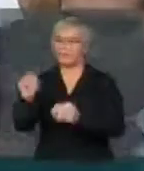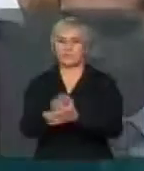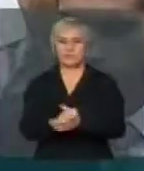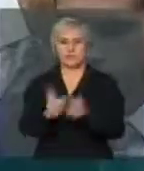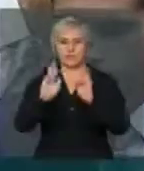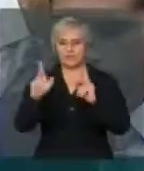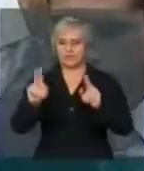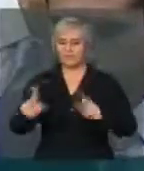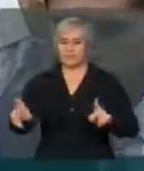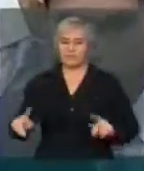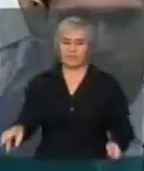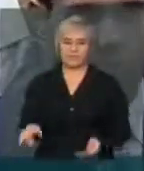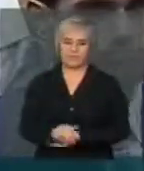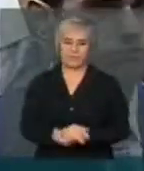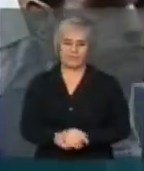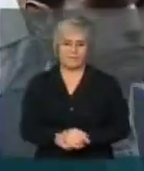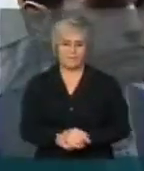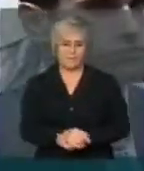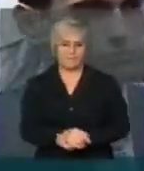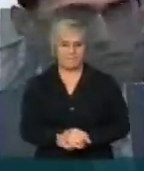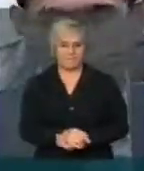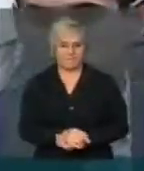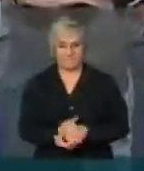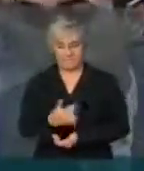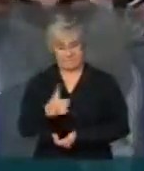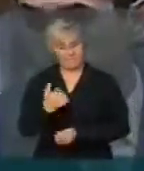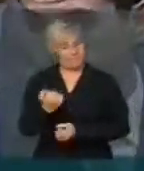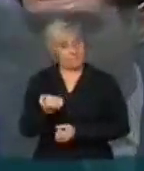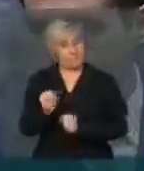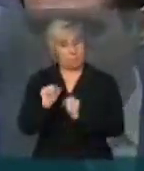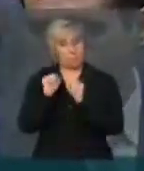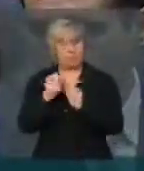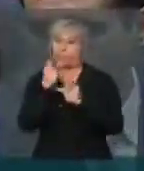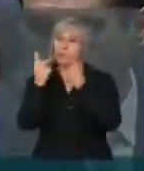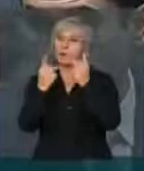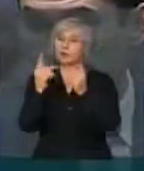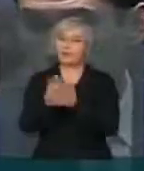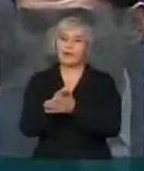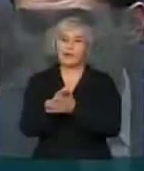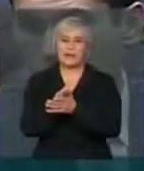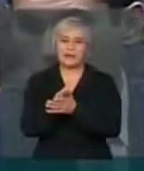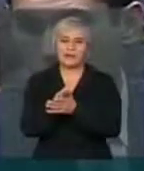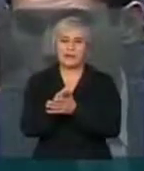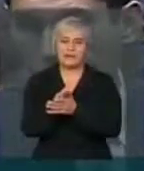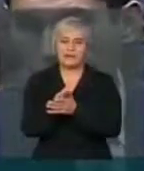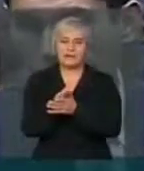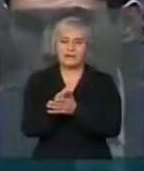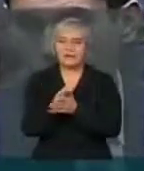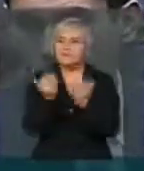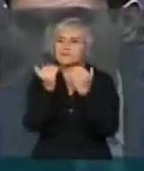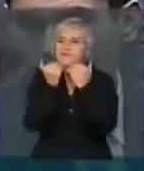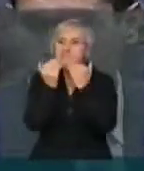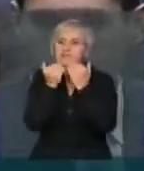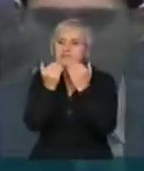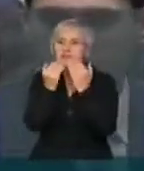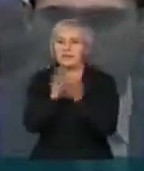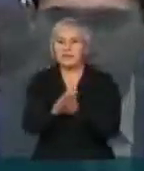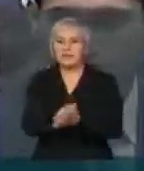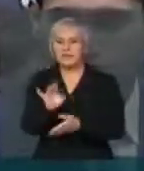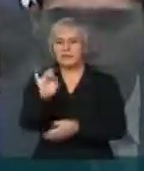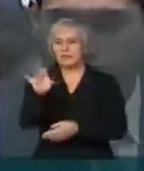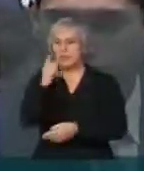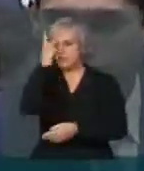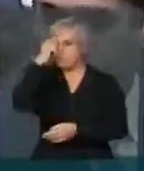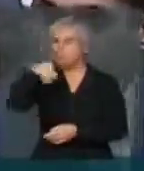irresponsável. Eu poderia dizer que nada disso é, a não ser que aqueles que disserem se